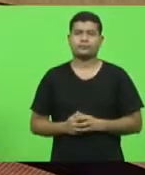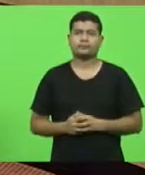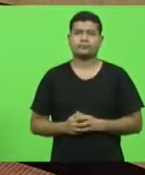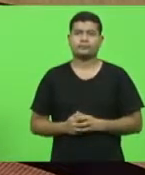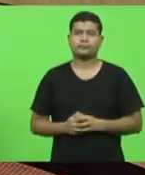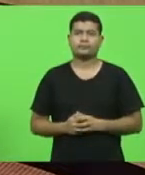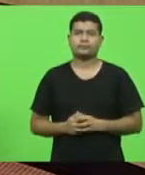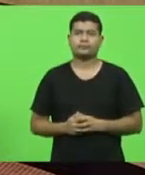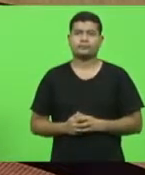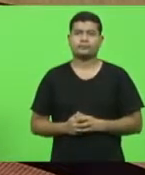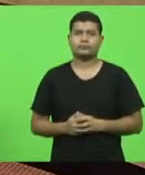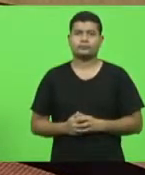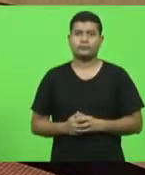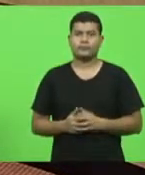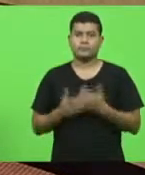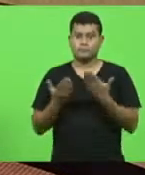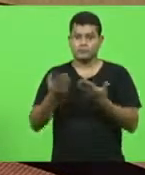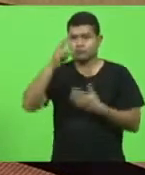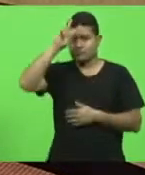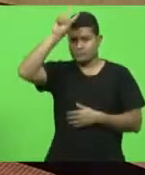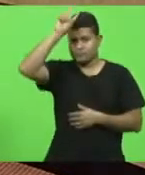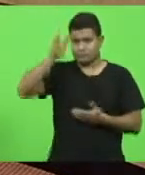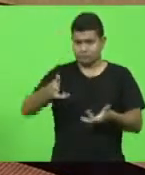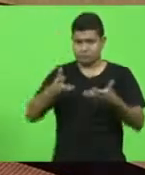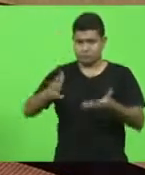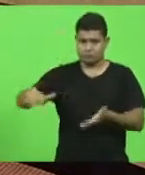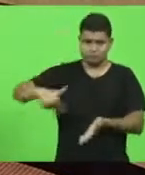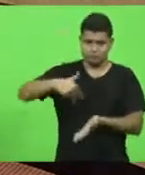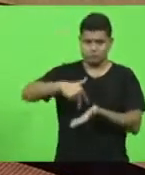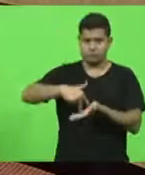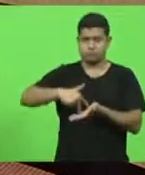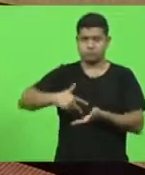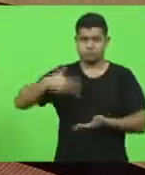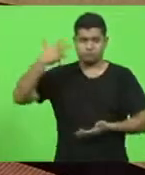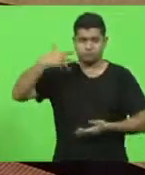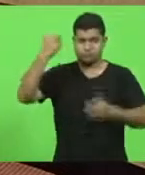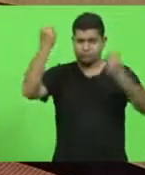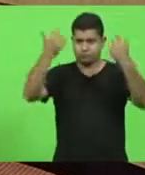Doutor Vicente, vossa excelência, quer fazer uso do horário do PSDB?